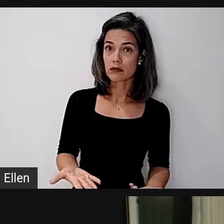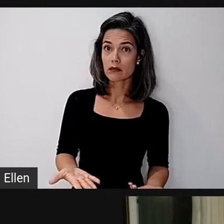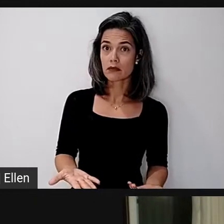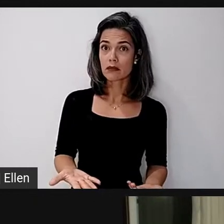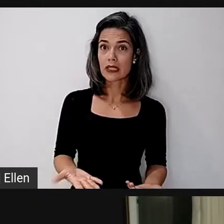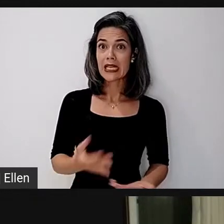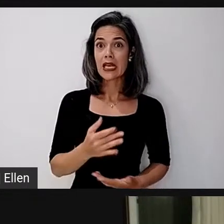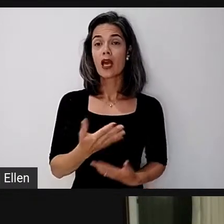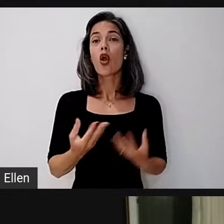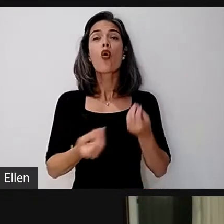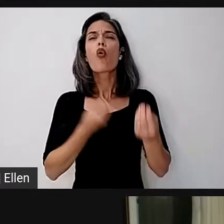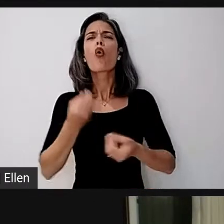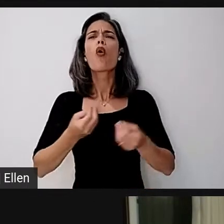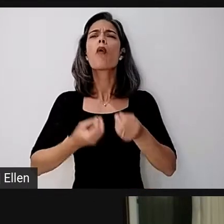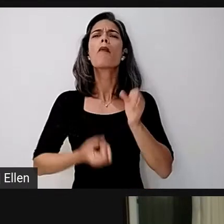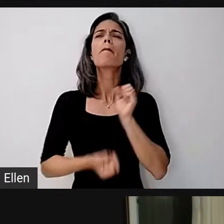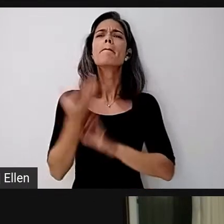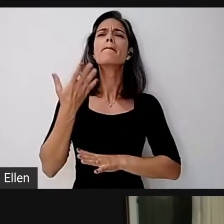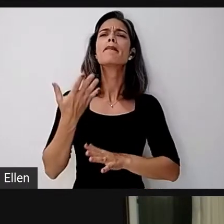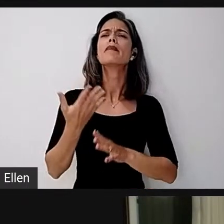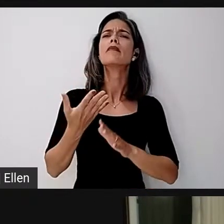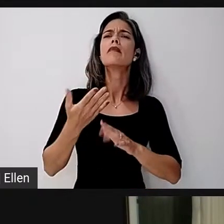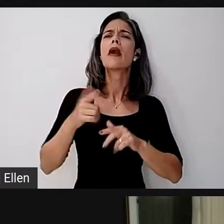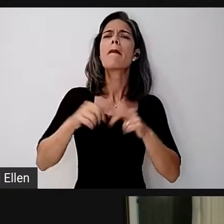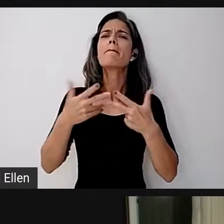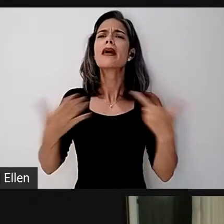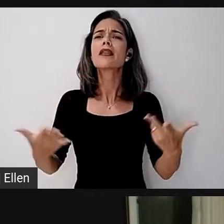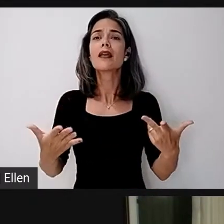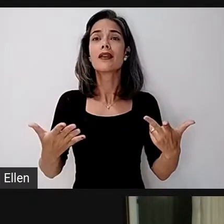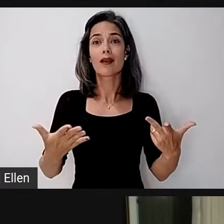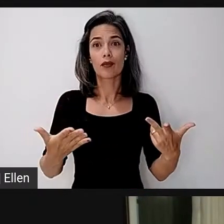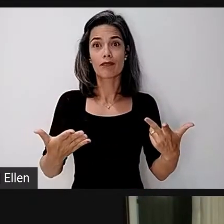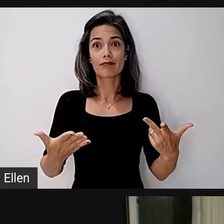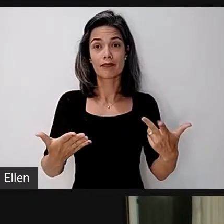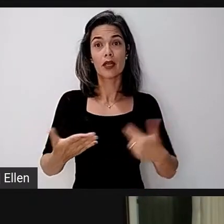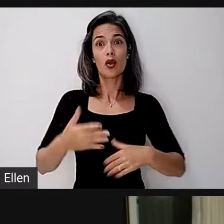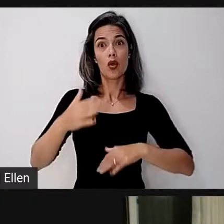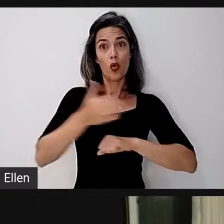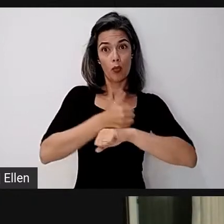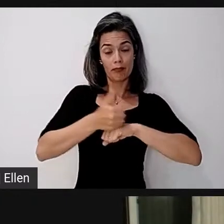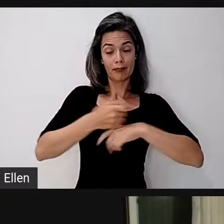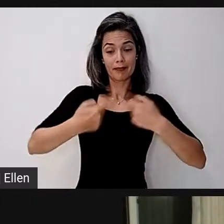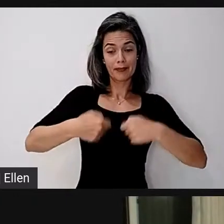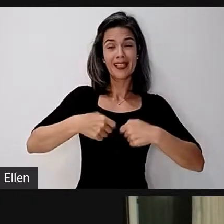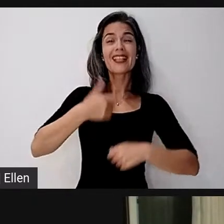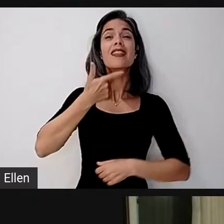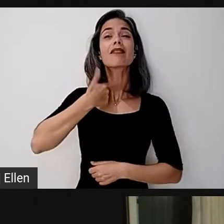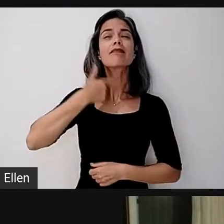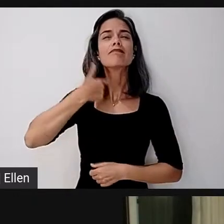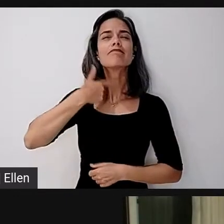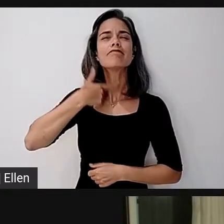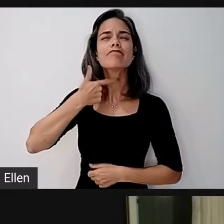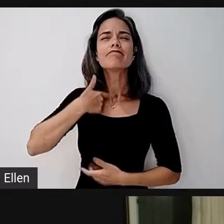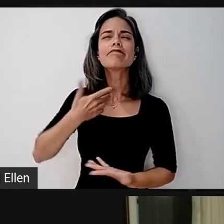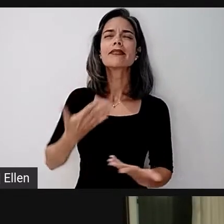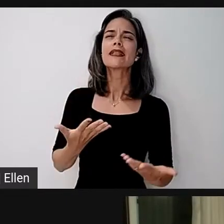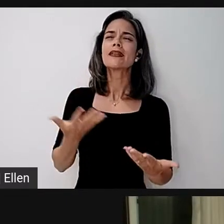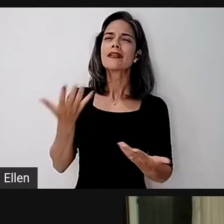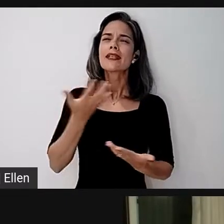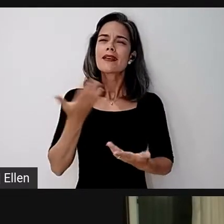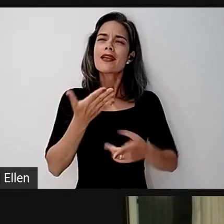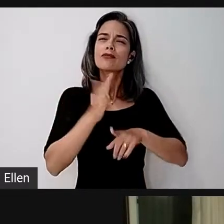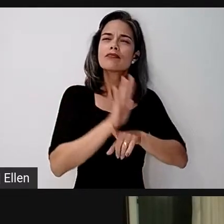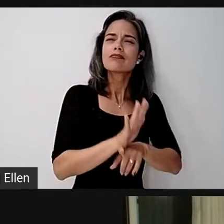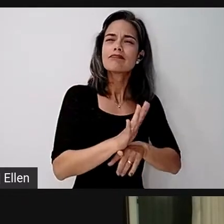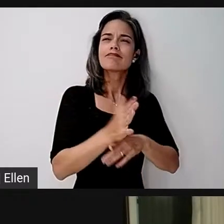projeto a ser feito, você tem uma projeção, você tem um desejo a ser concretizado, você tem uma expectativa sobre o outro. Nesse